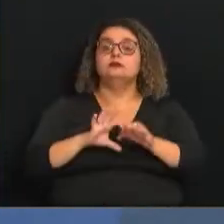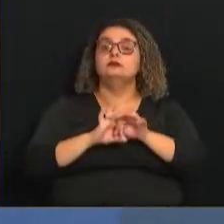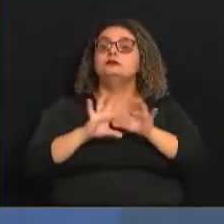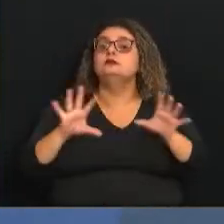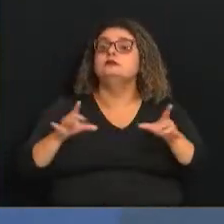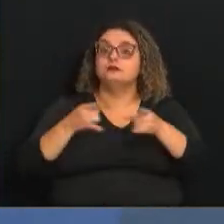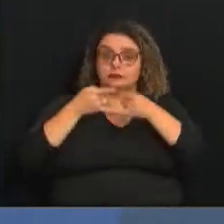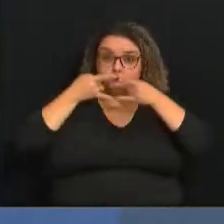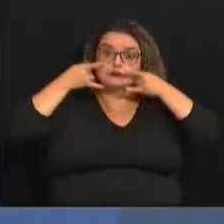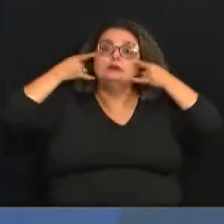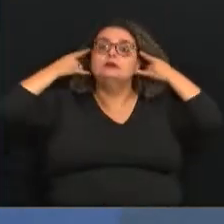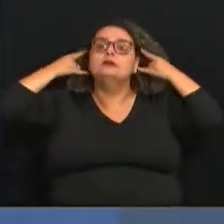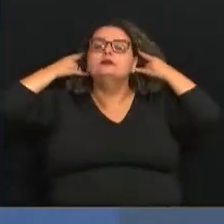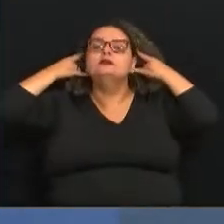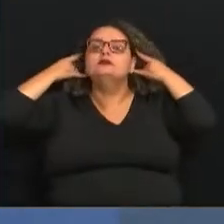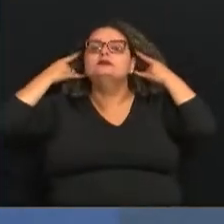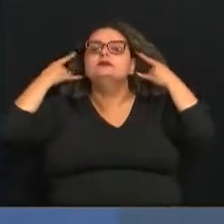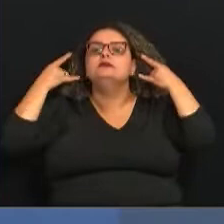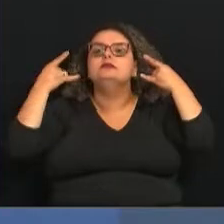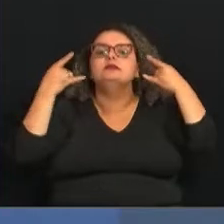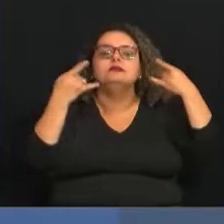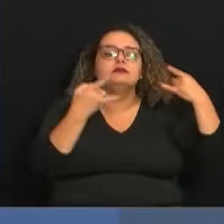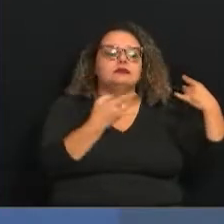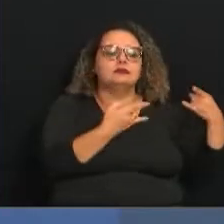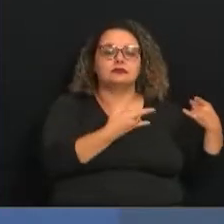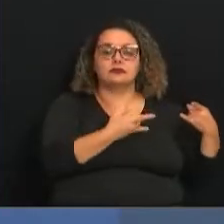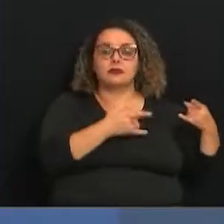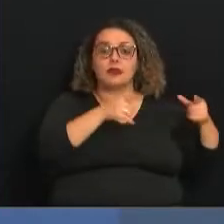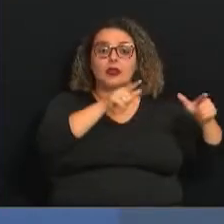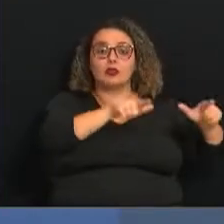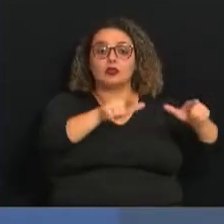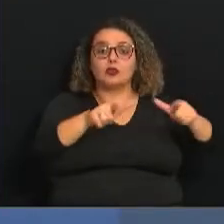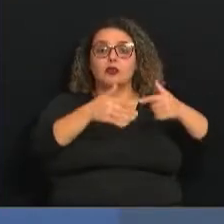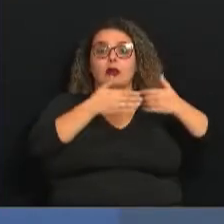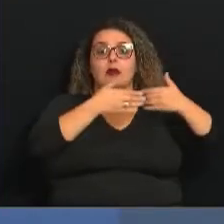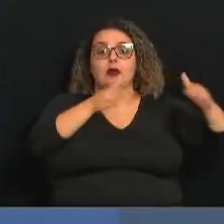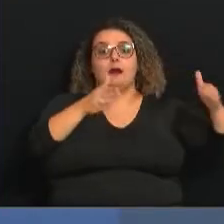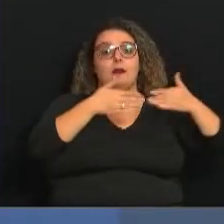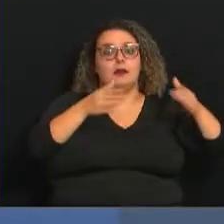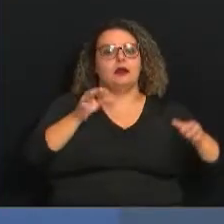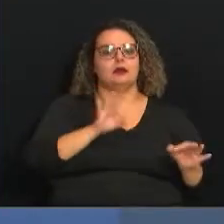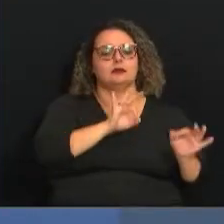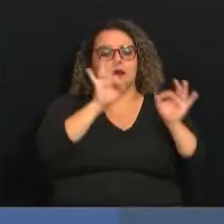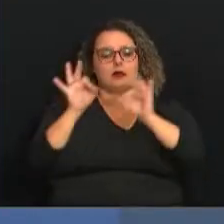máscaras em qualquer ambiente aberto do estado de São Paulo. Acompanhe.